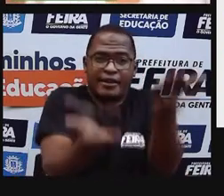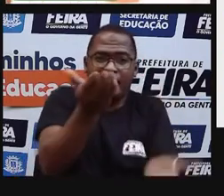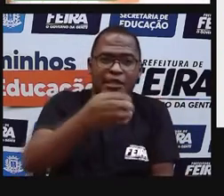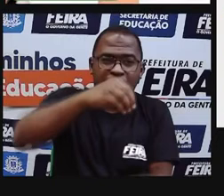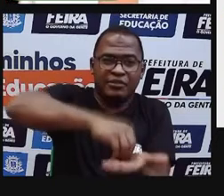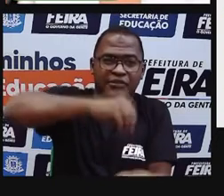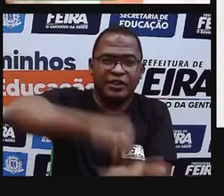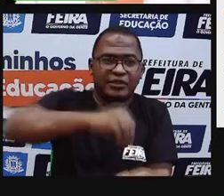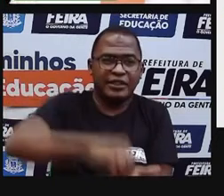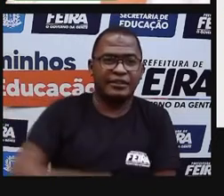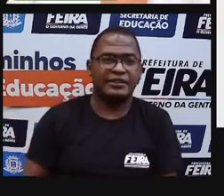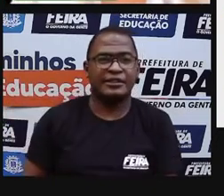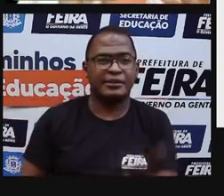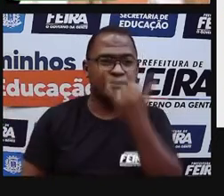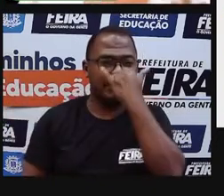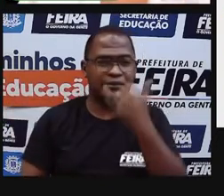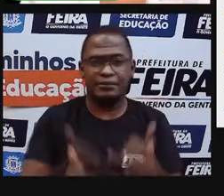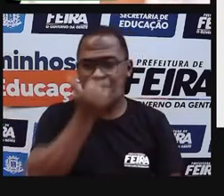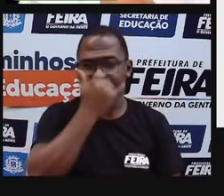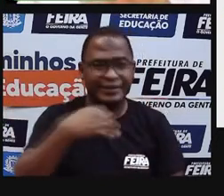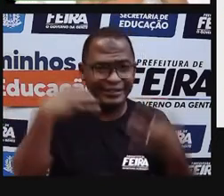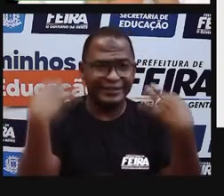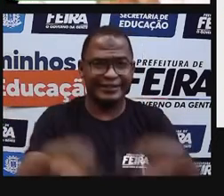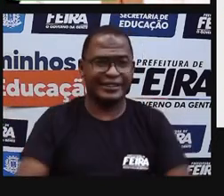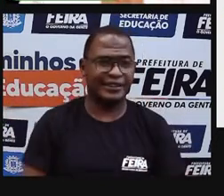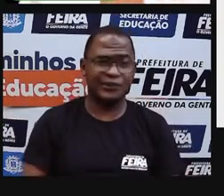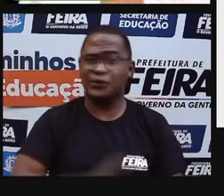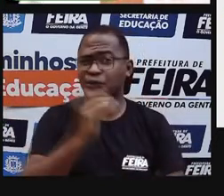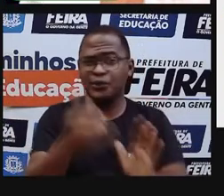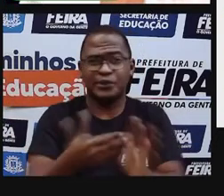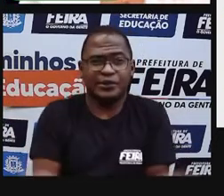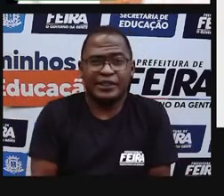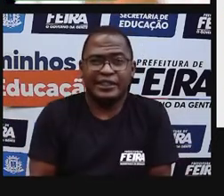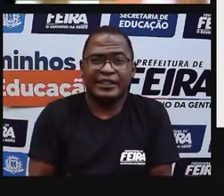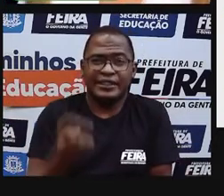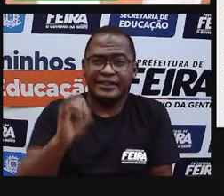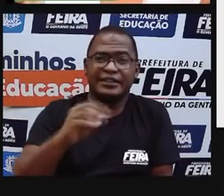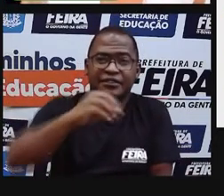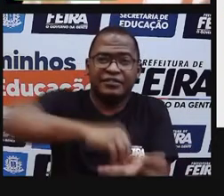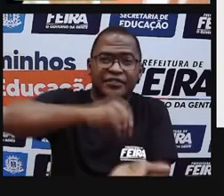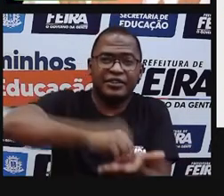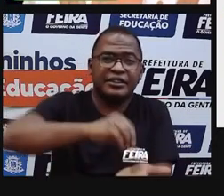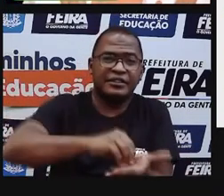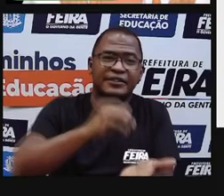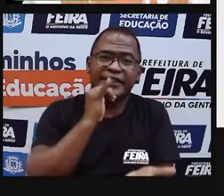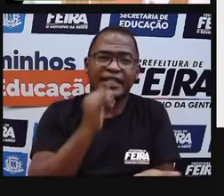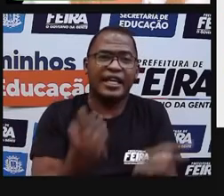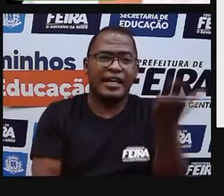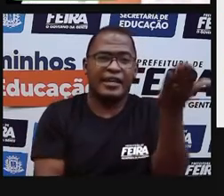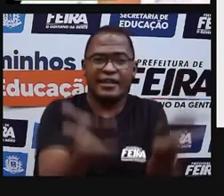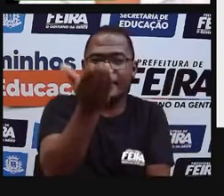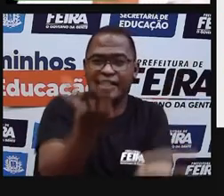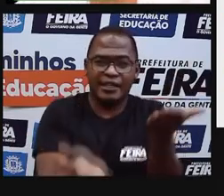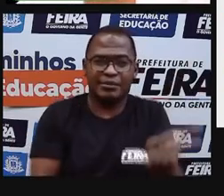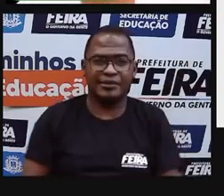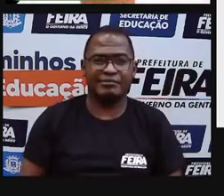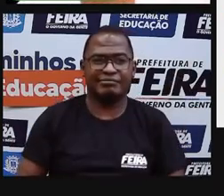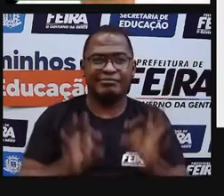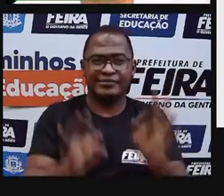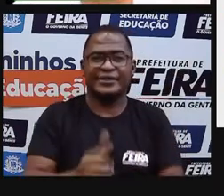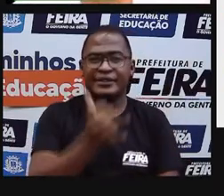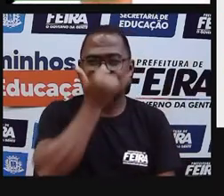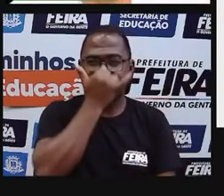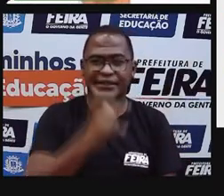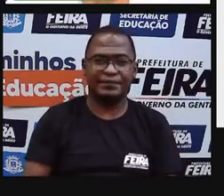coisa na nossa vida, seja alimentação, seja atitude. Tudo que a gente faz sem moderação, com certeza ela não está certa, né. Então, vamos ver aqui a resposta.